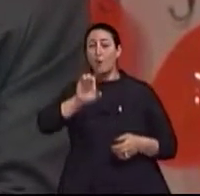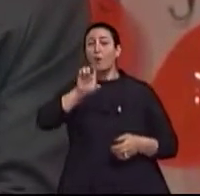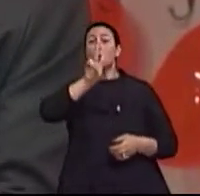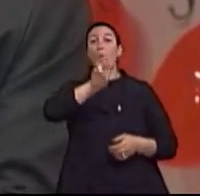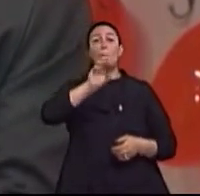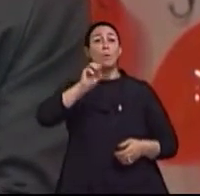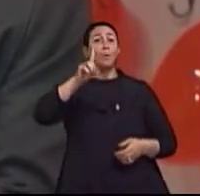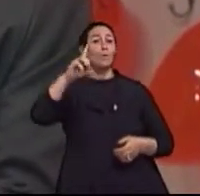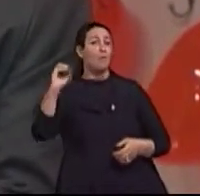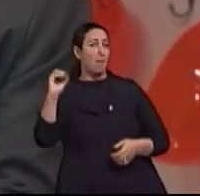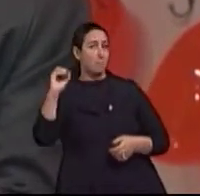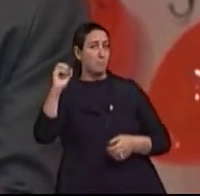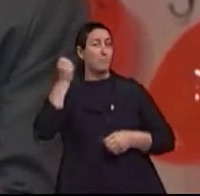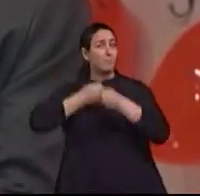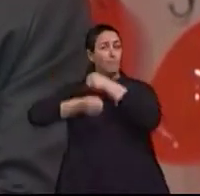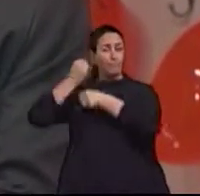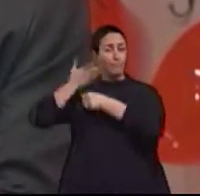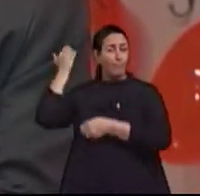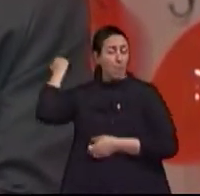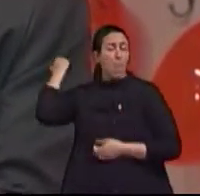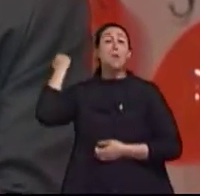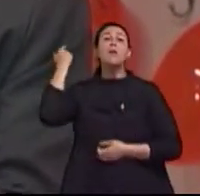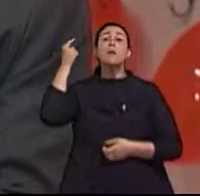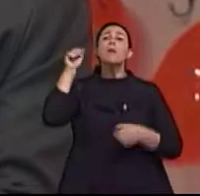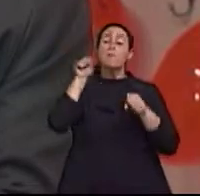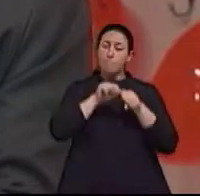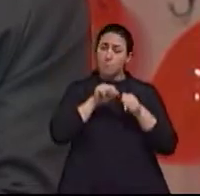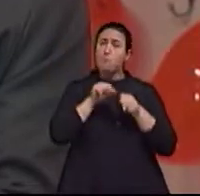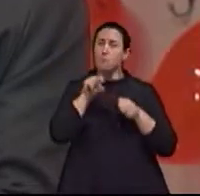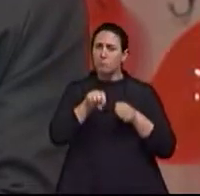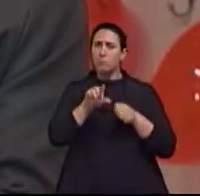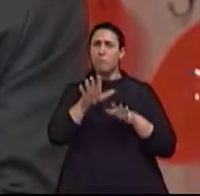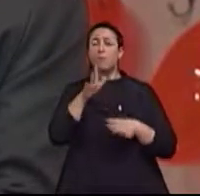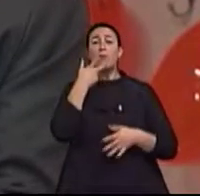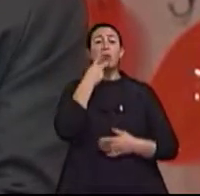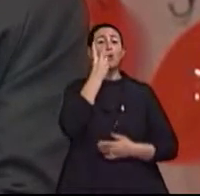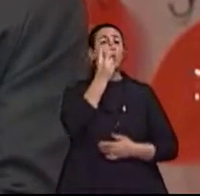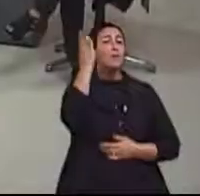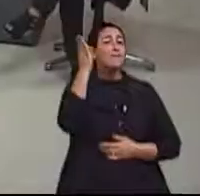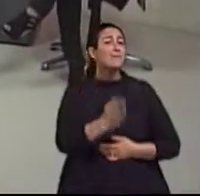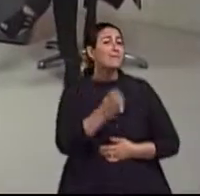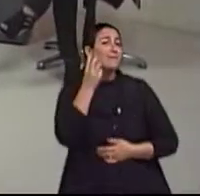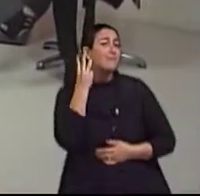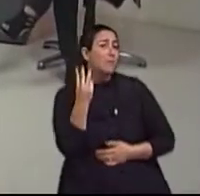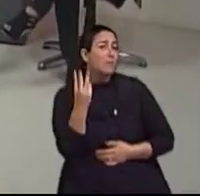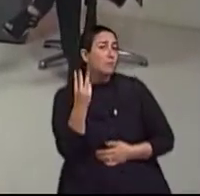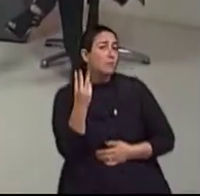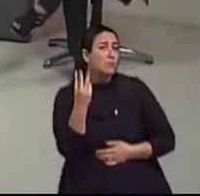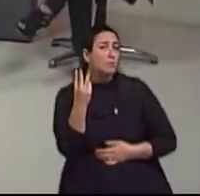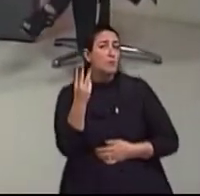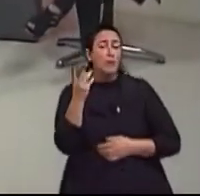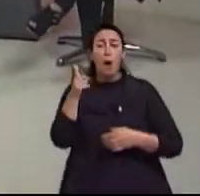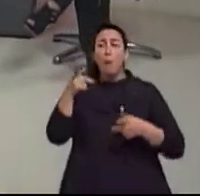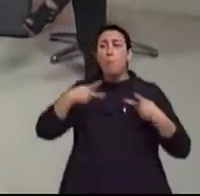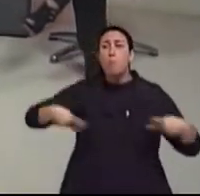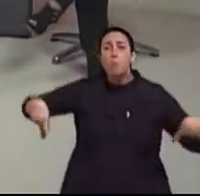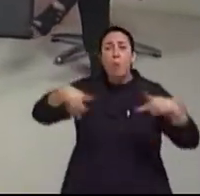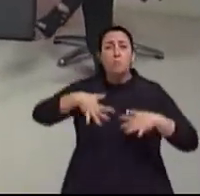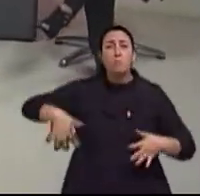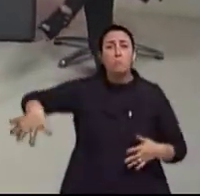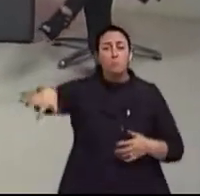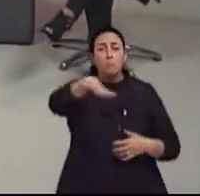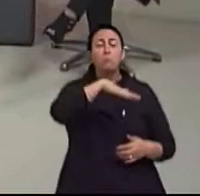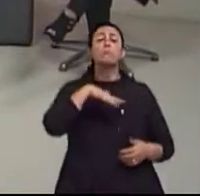60, perdão, 66% ou dois terços da população acima de 60 anos, portanto, a população idosa,